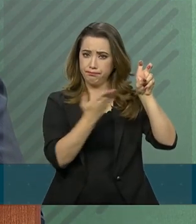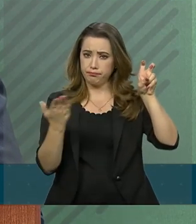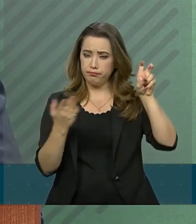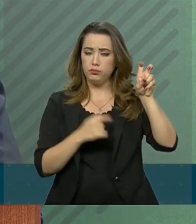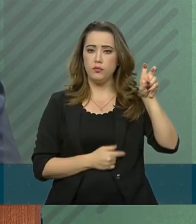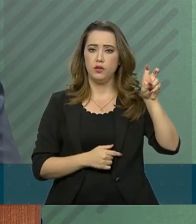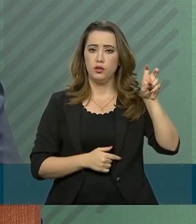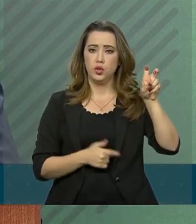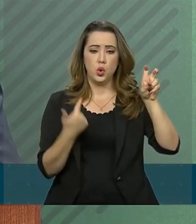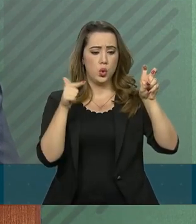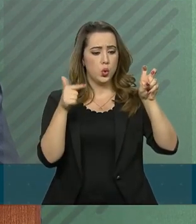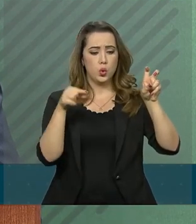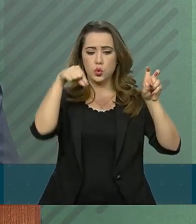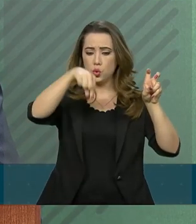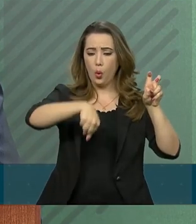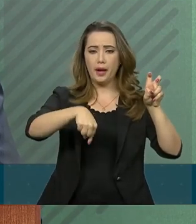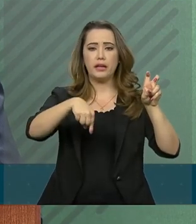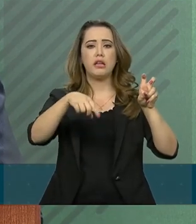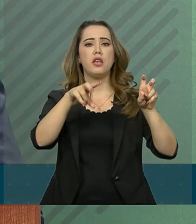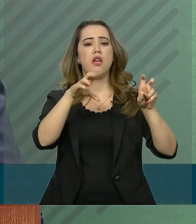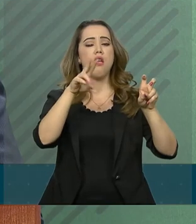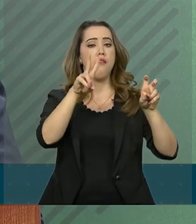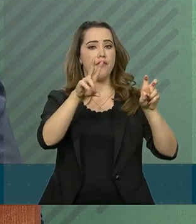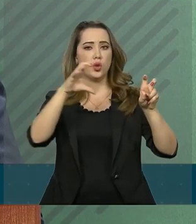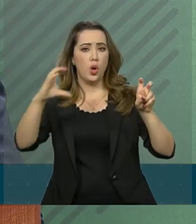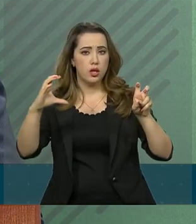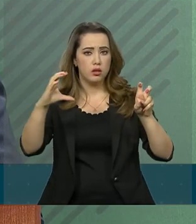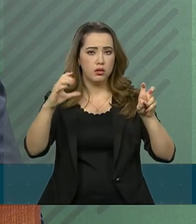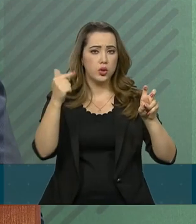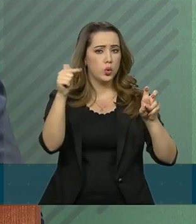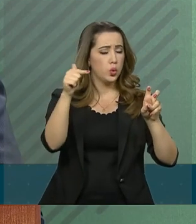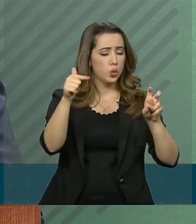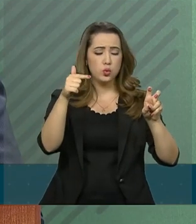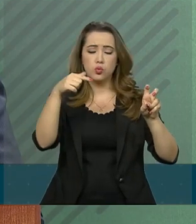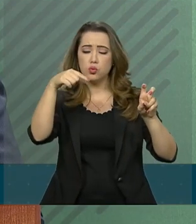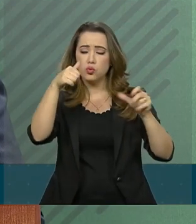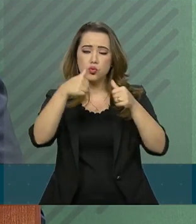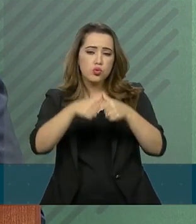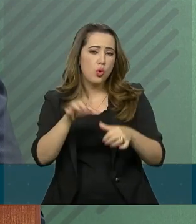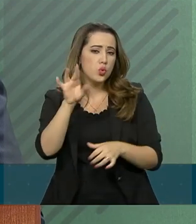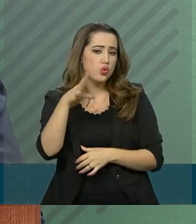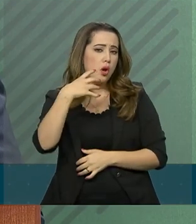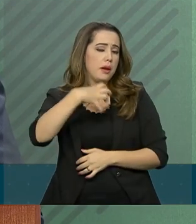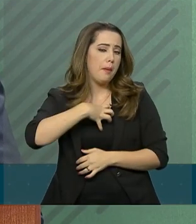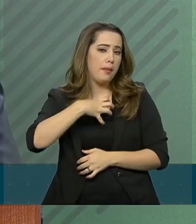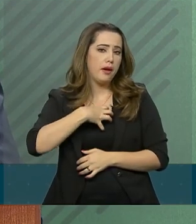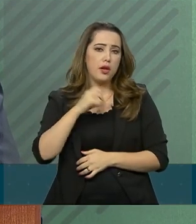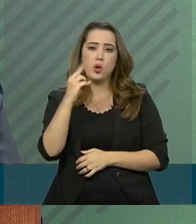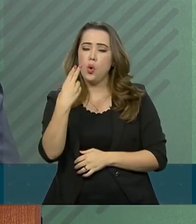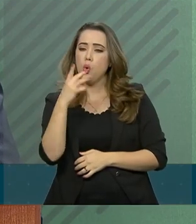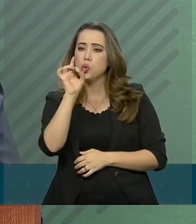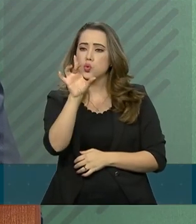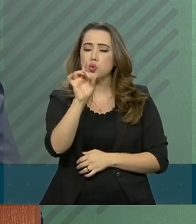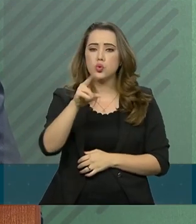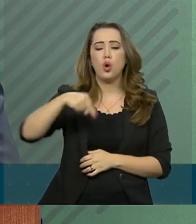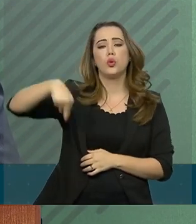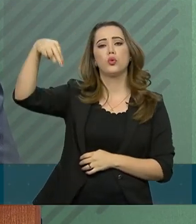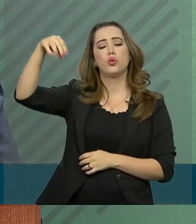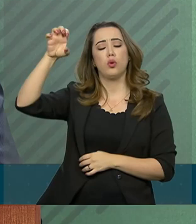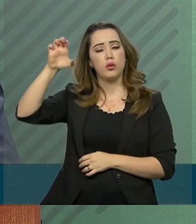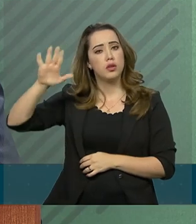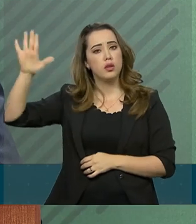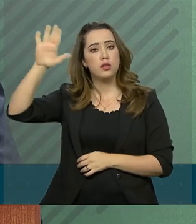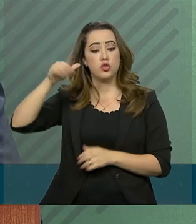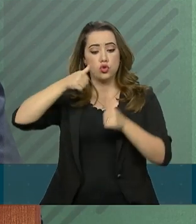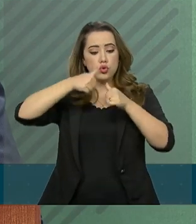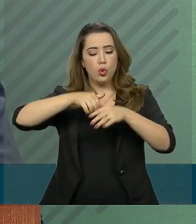estou em Vitória da Conquista, não estou na Bahia e nem no Nordeste, estou